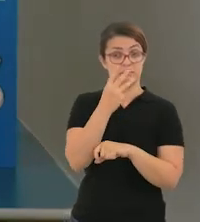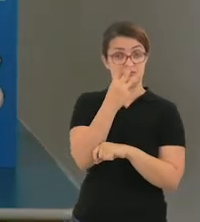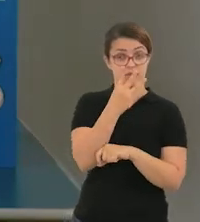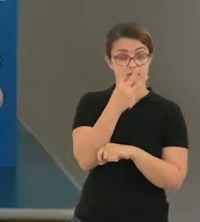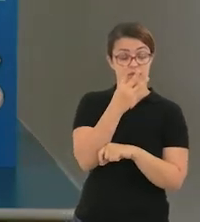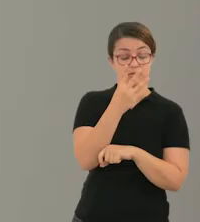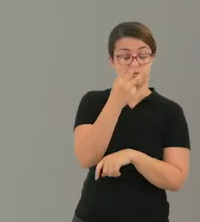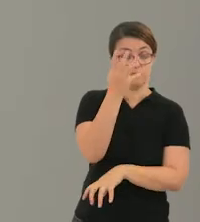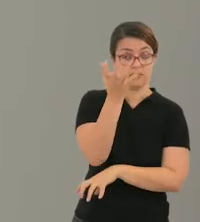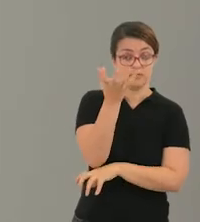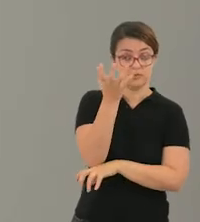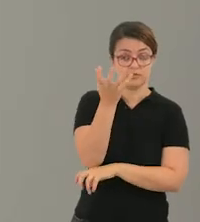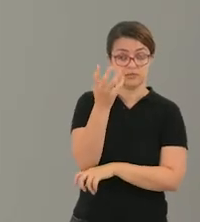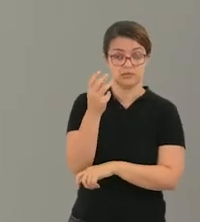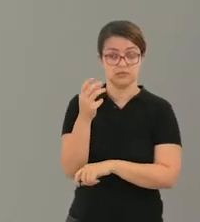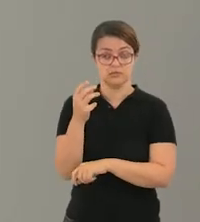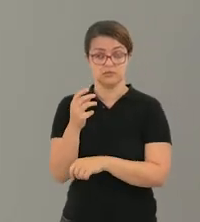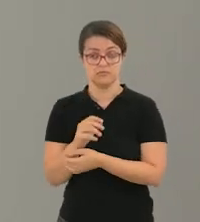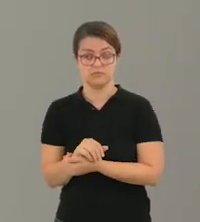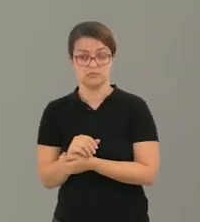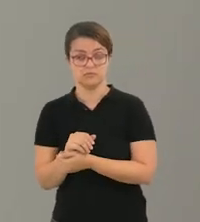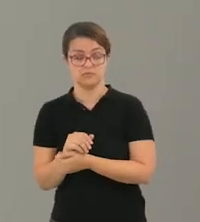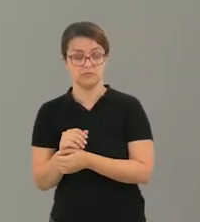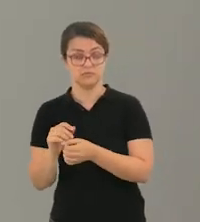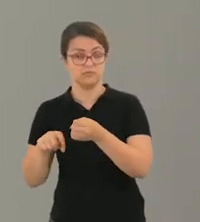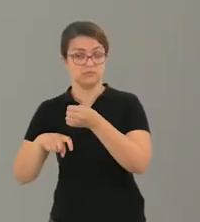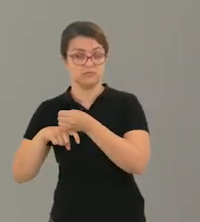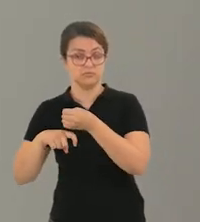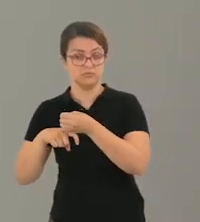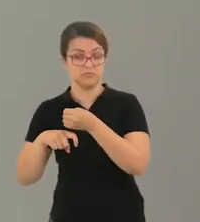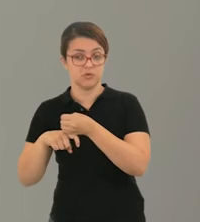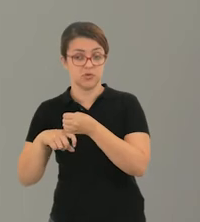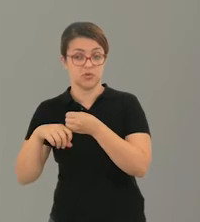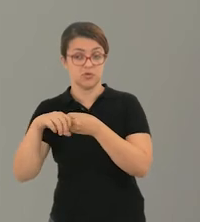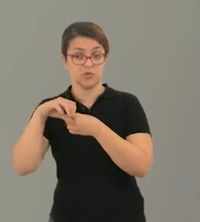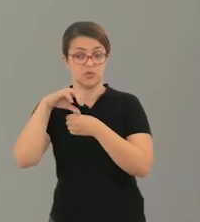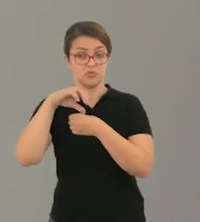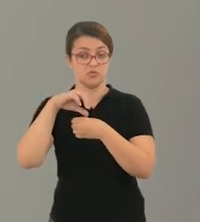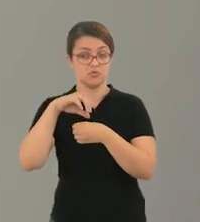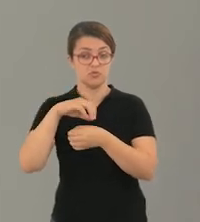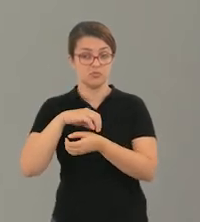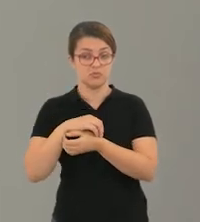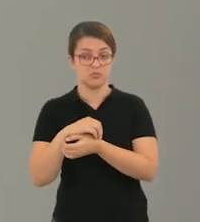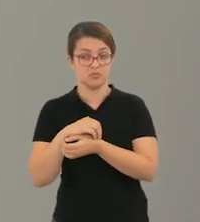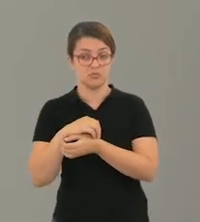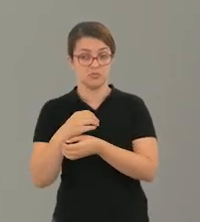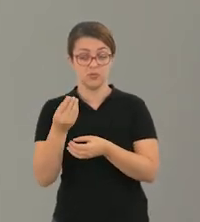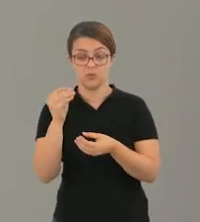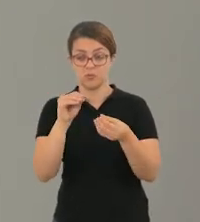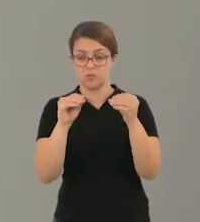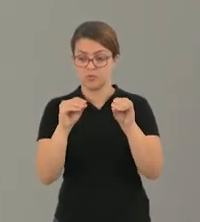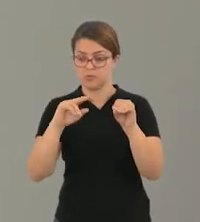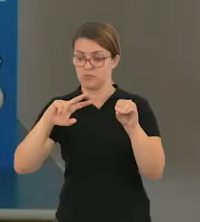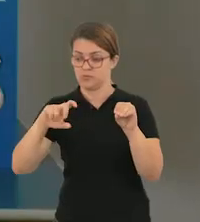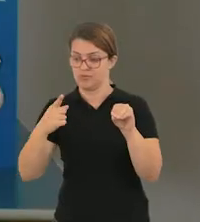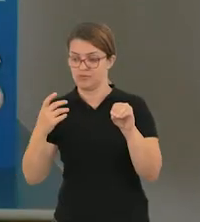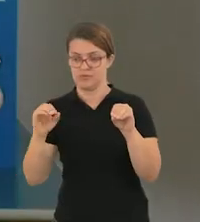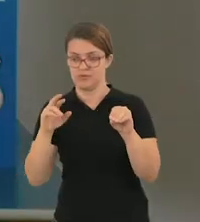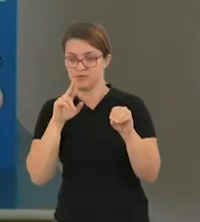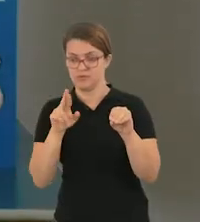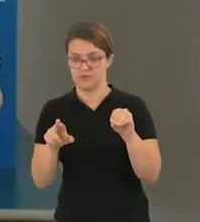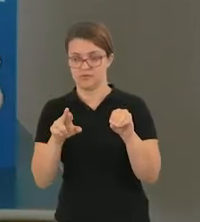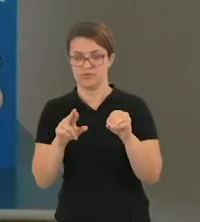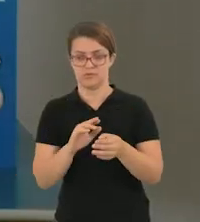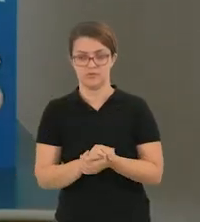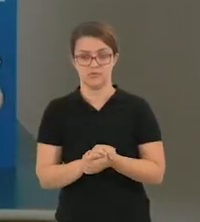abacaxis e aqui estão os cajus. Quatro, cinco, seis, sete, oito, nove, dez. E coloquei a resposta. E lembre-se que